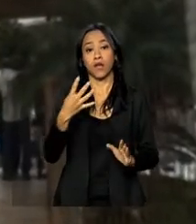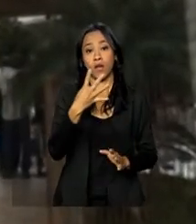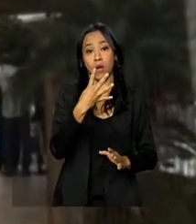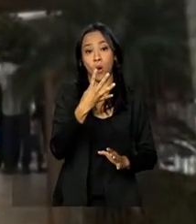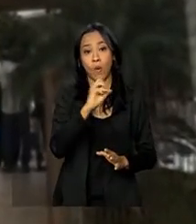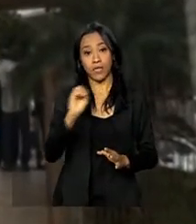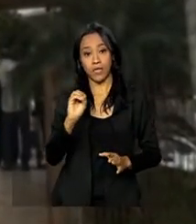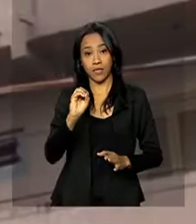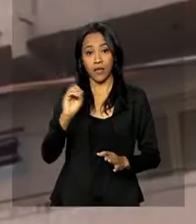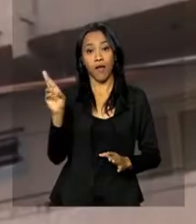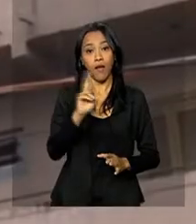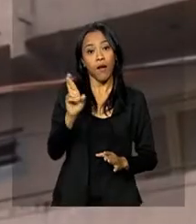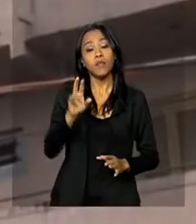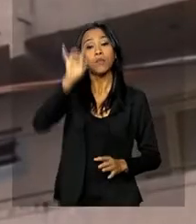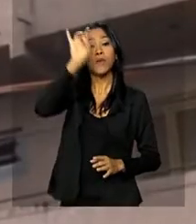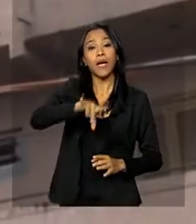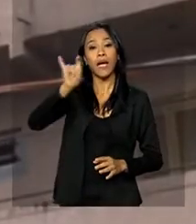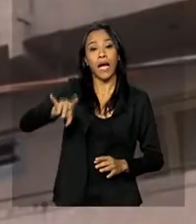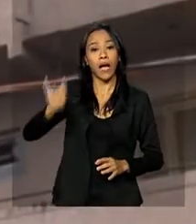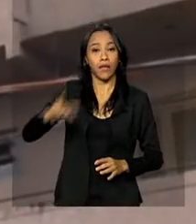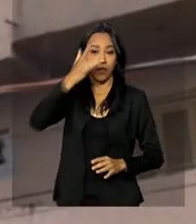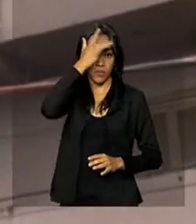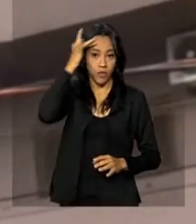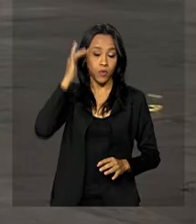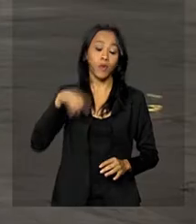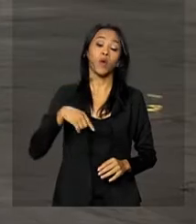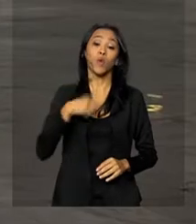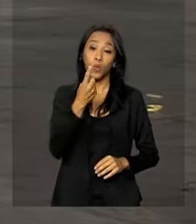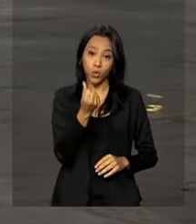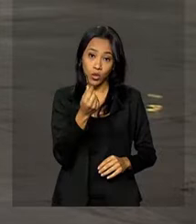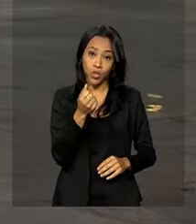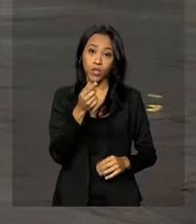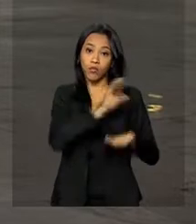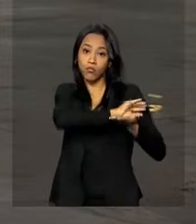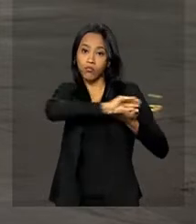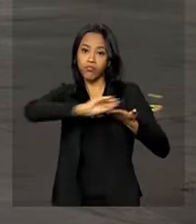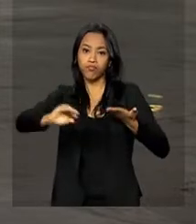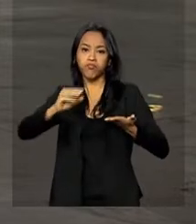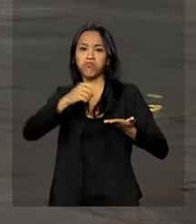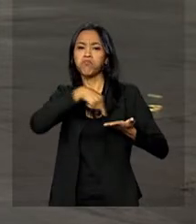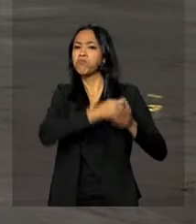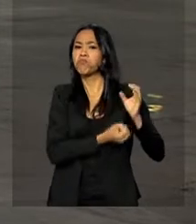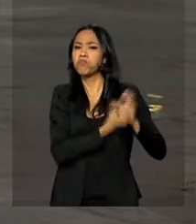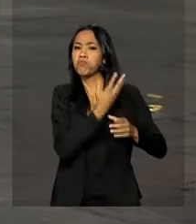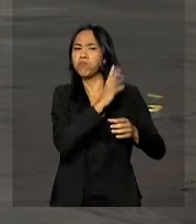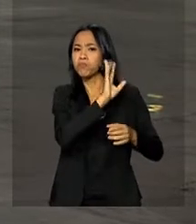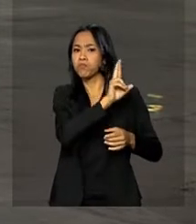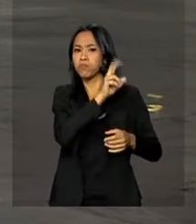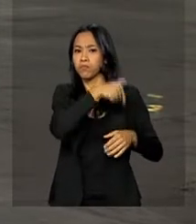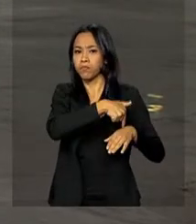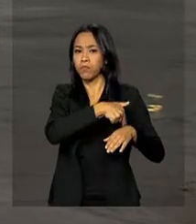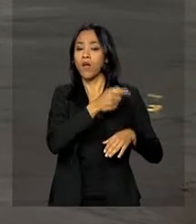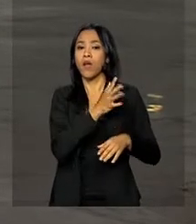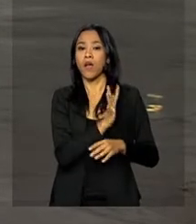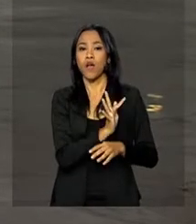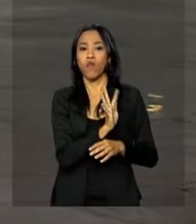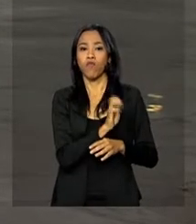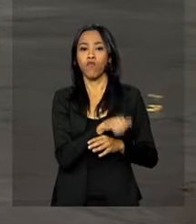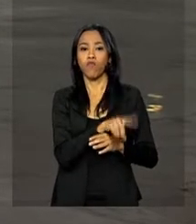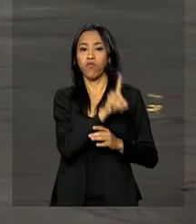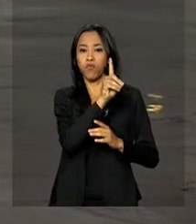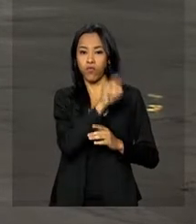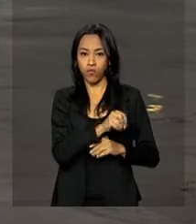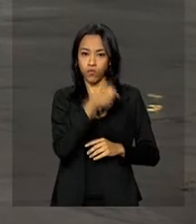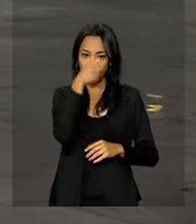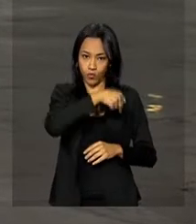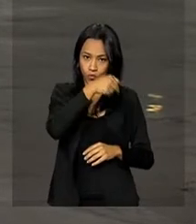por pessoas. O dinheiro vem do fundo de calamidades, o fundo de